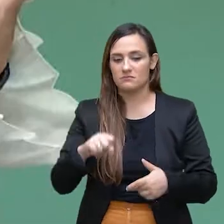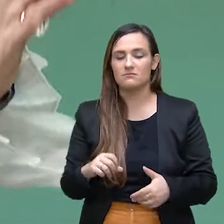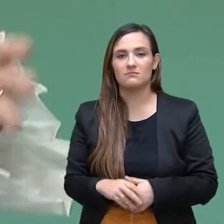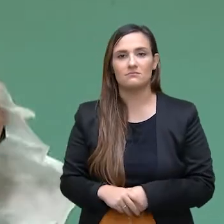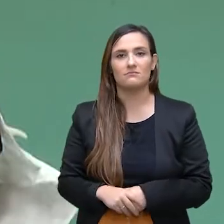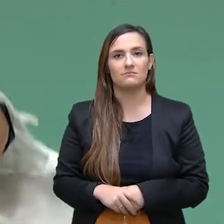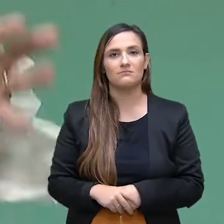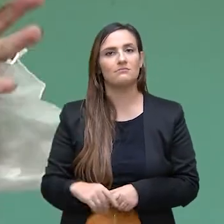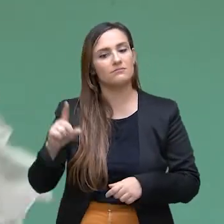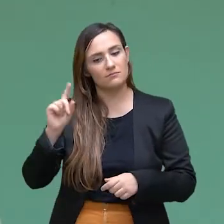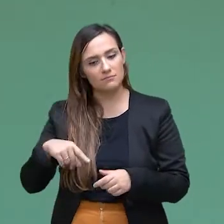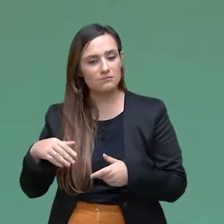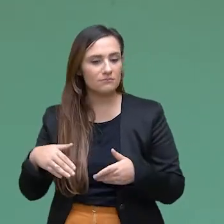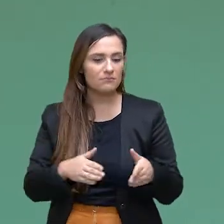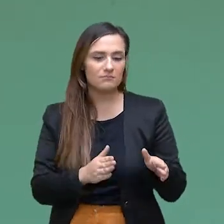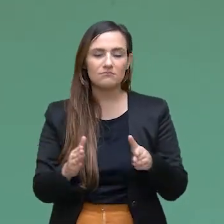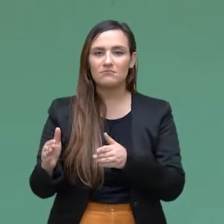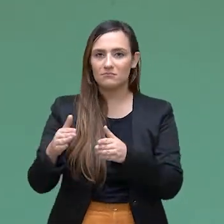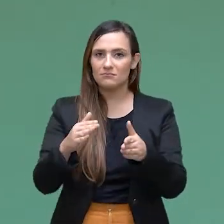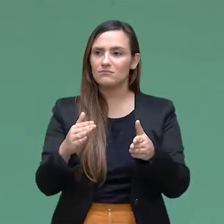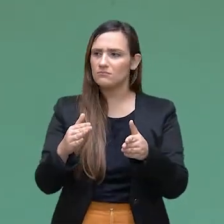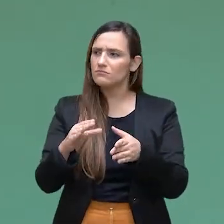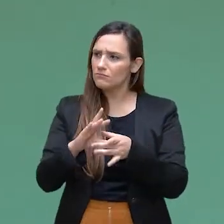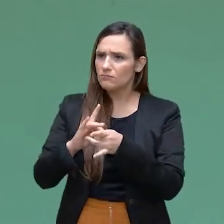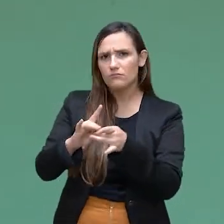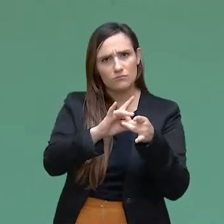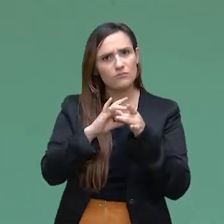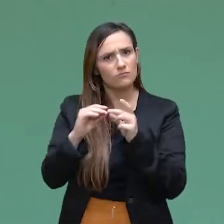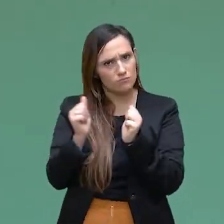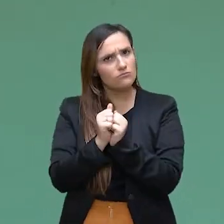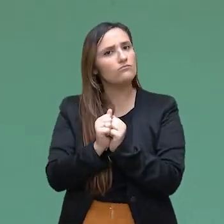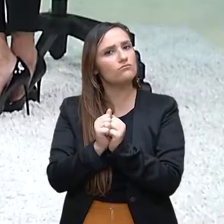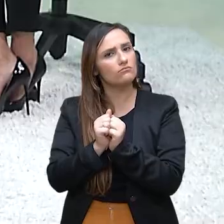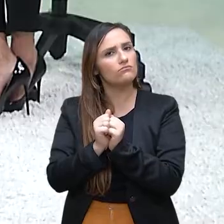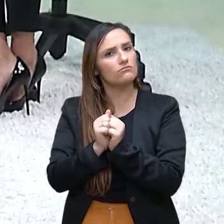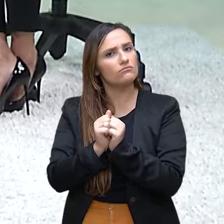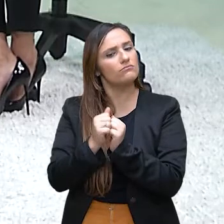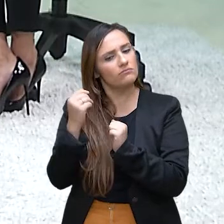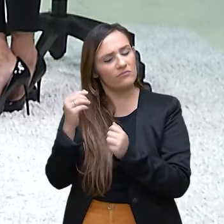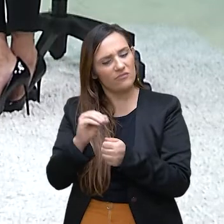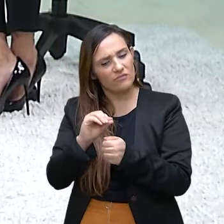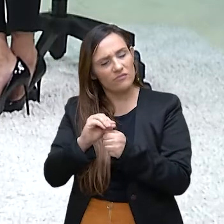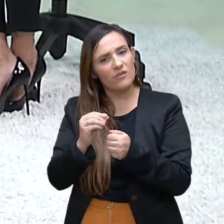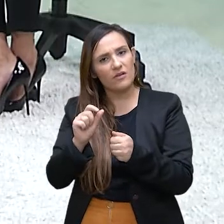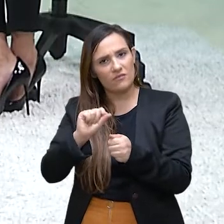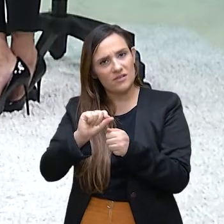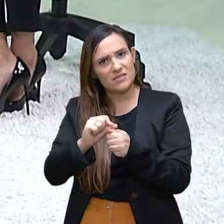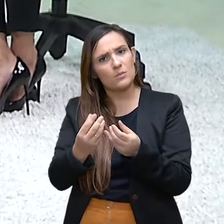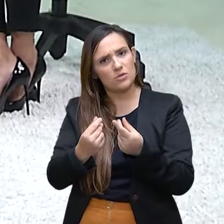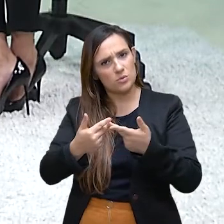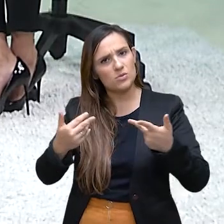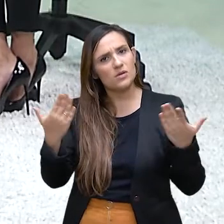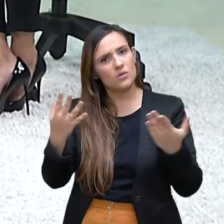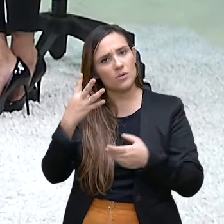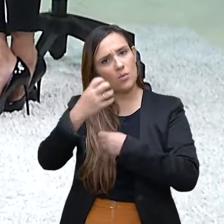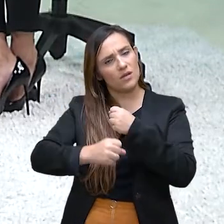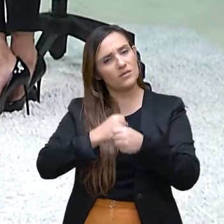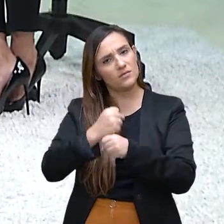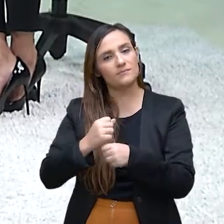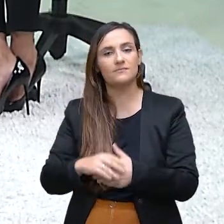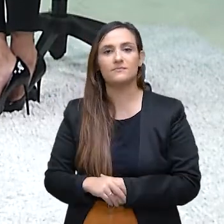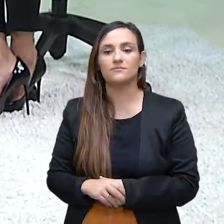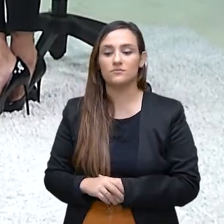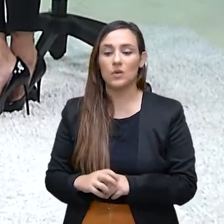que a gente vai seguir e vai dar as mãos para a gente poder fazer muita coisa ao longo desses próximos três anos. E